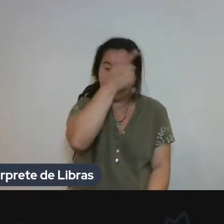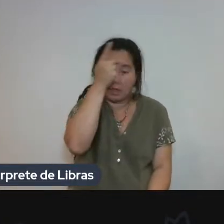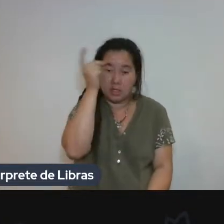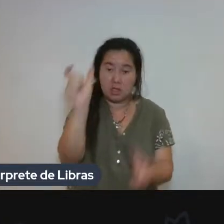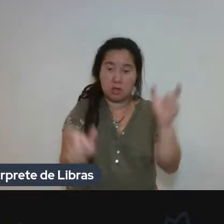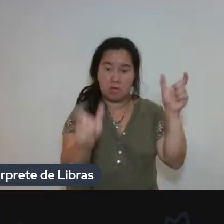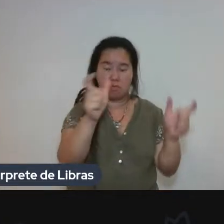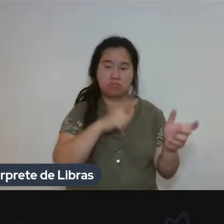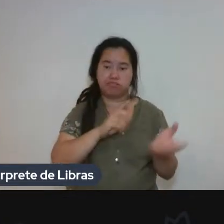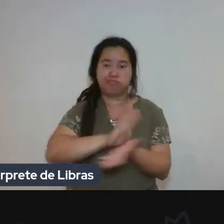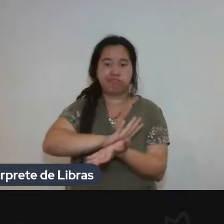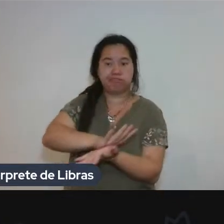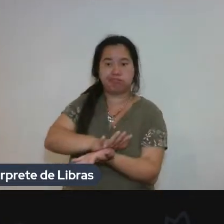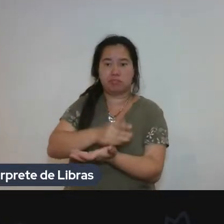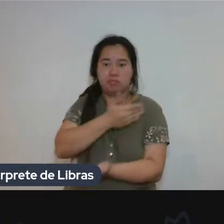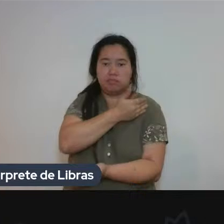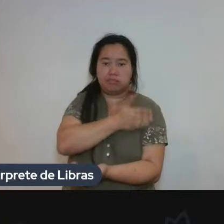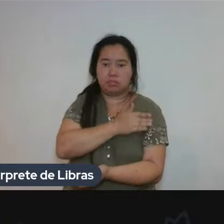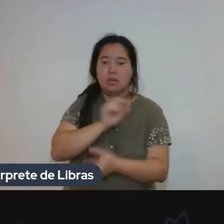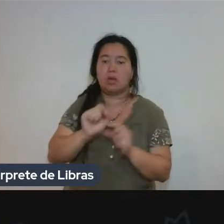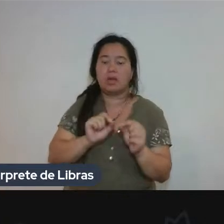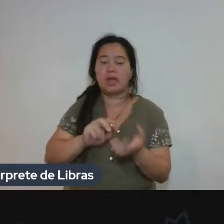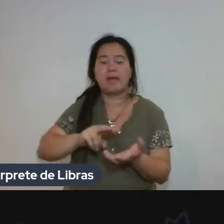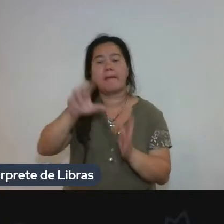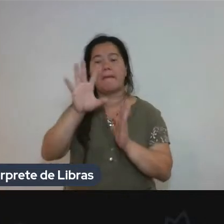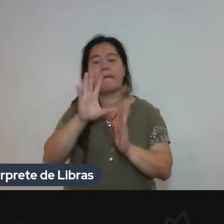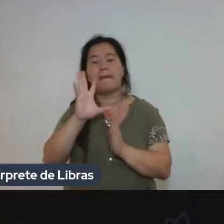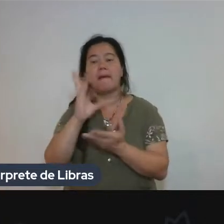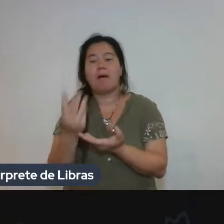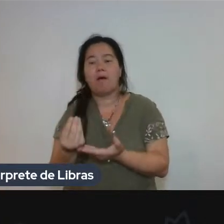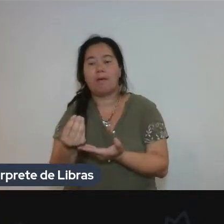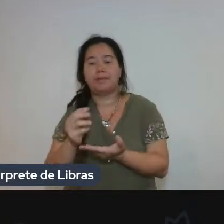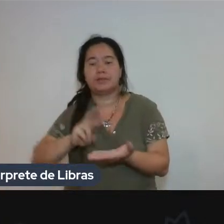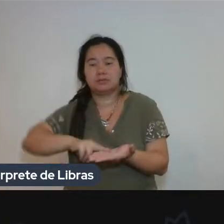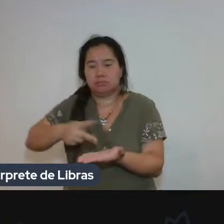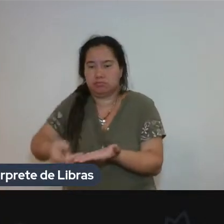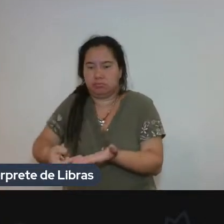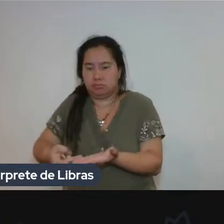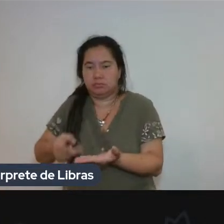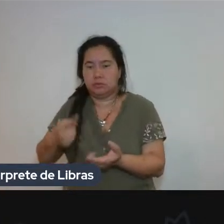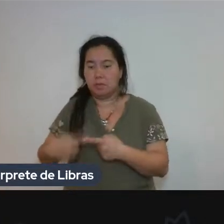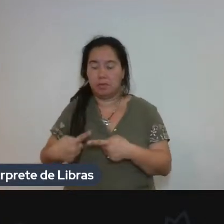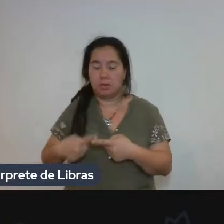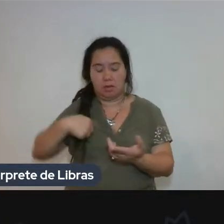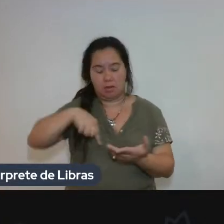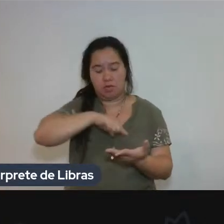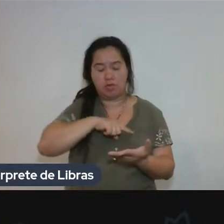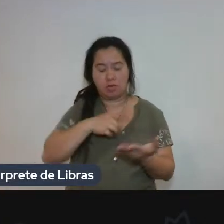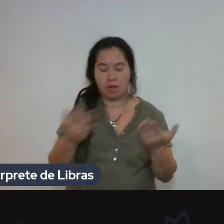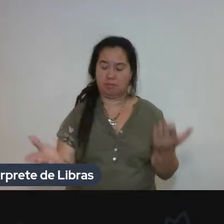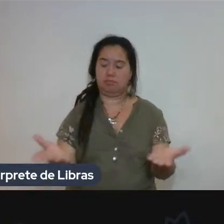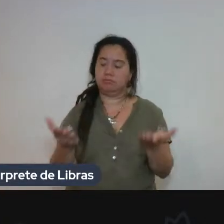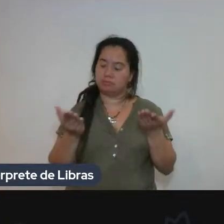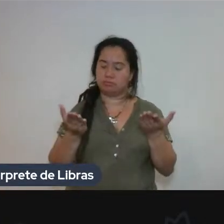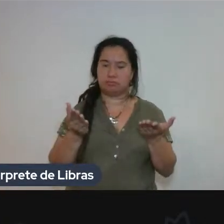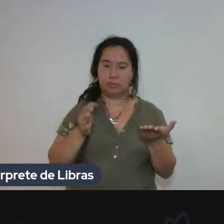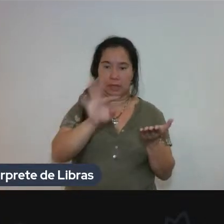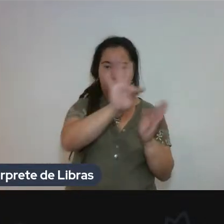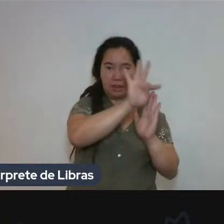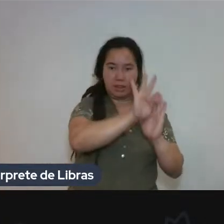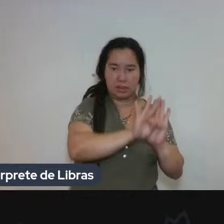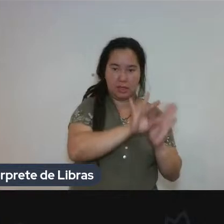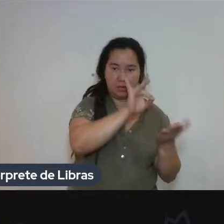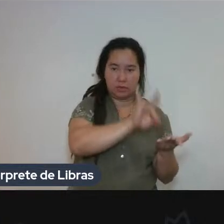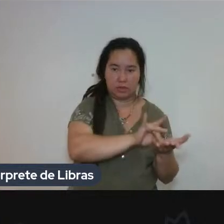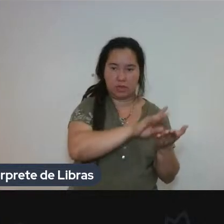principalmente quando você está trabalhando com paratextos editoriais. A gente entende a obra traduzida enquanto texto que